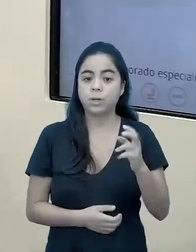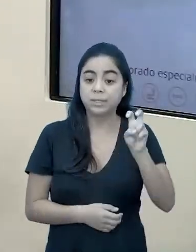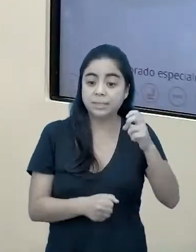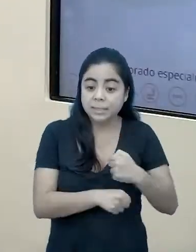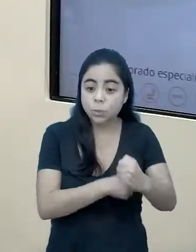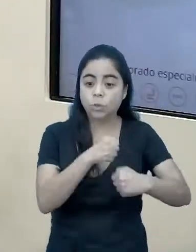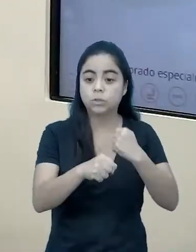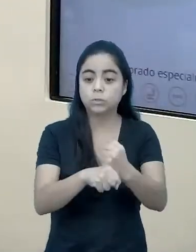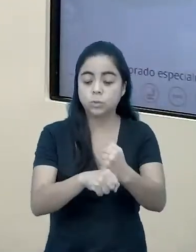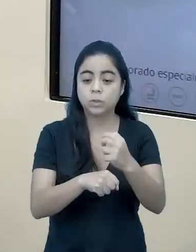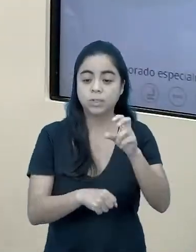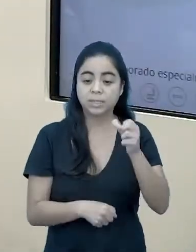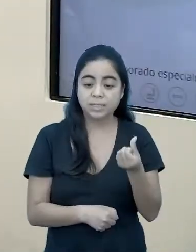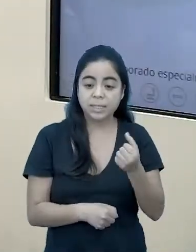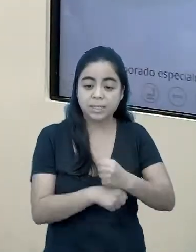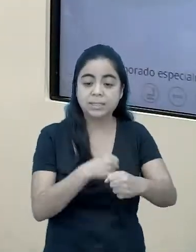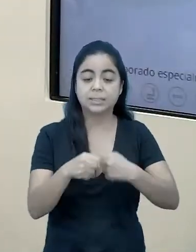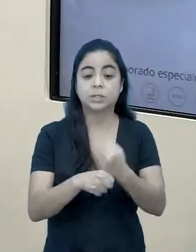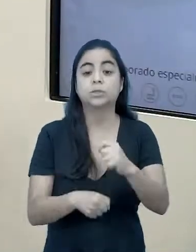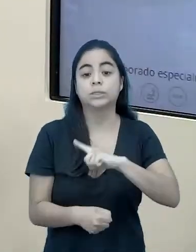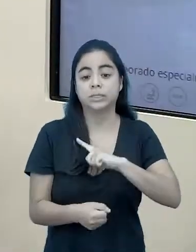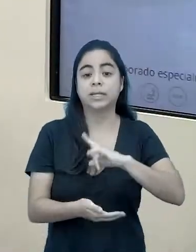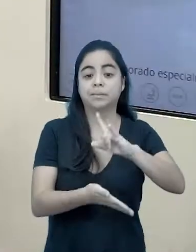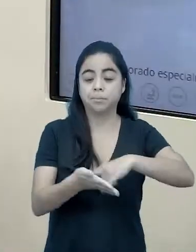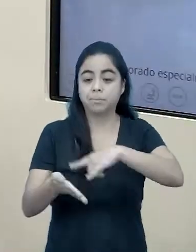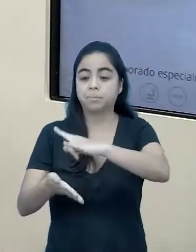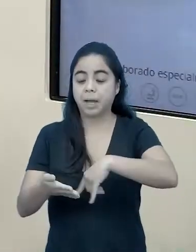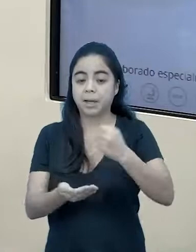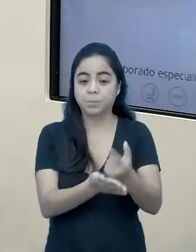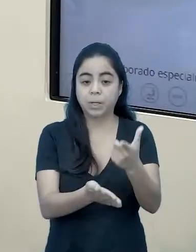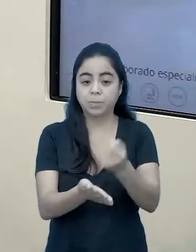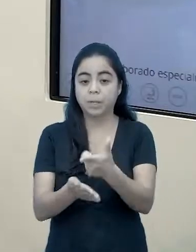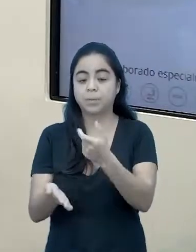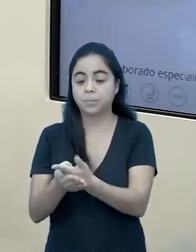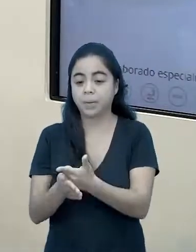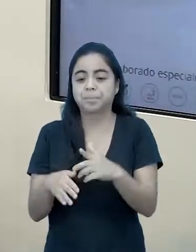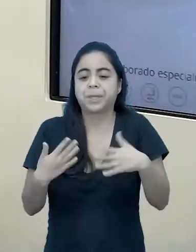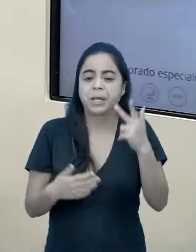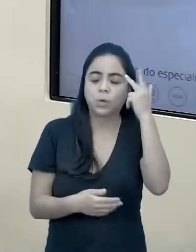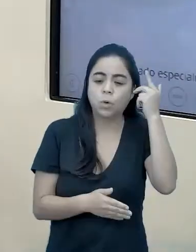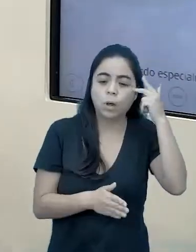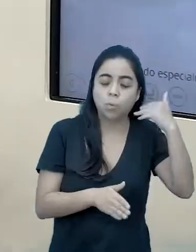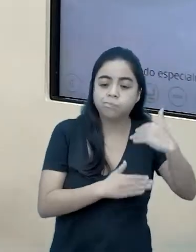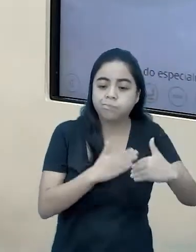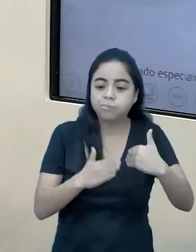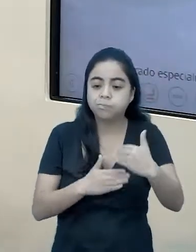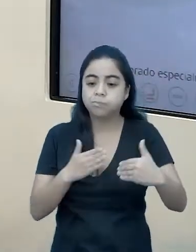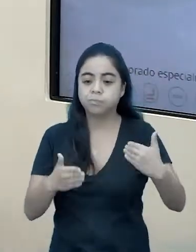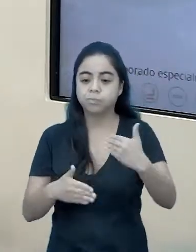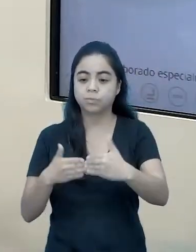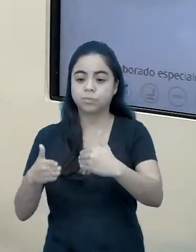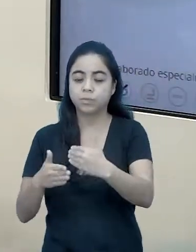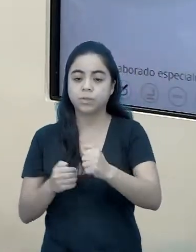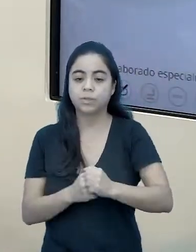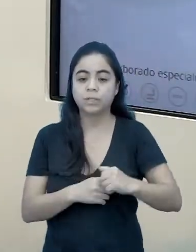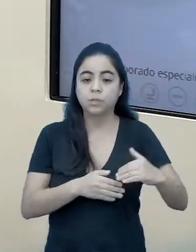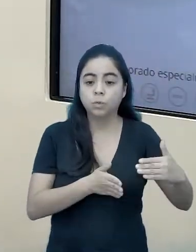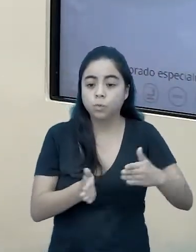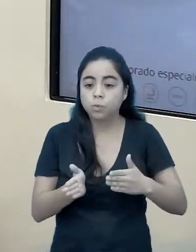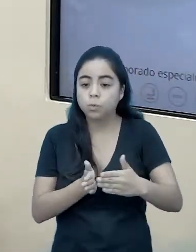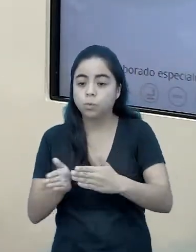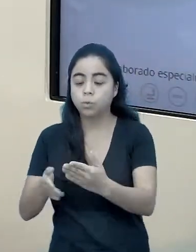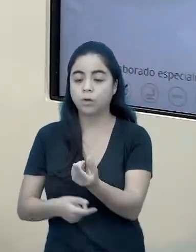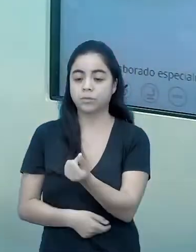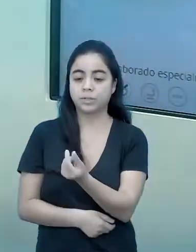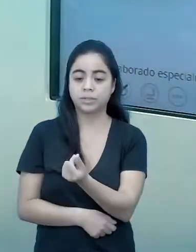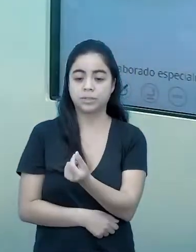anos, 7 anos, a gente vai ter conta para pagar, e aí a gente vai passar por essa trilha financeira, podemos chamar assim de trilha financeira, enquanto